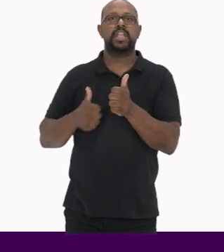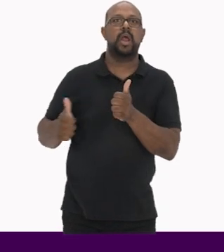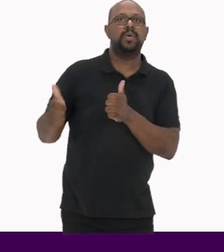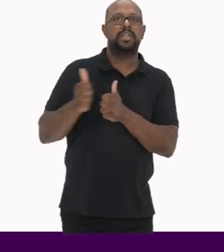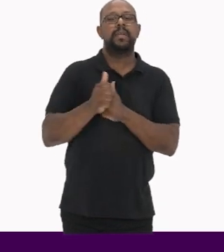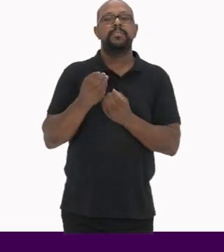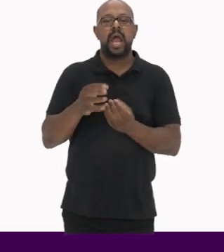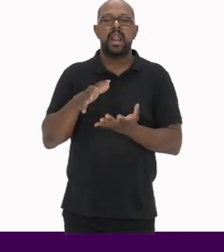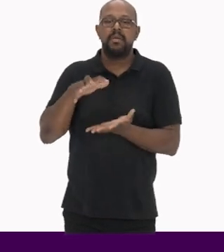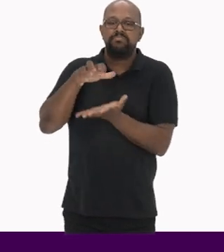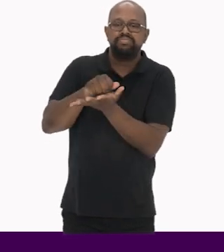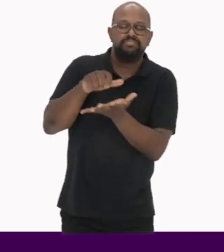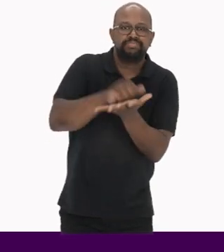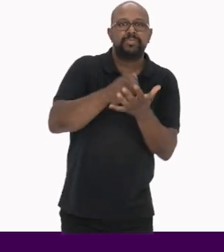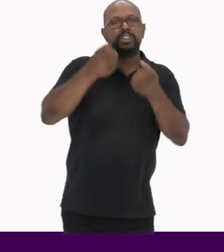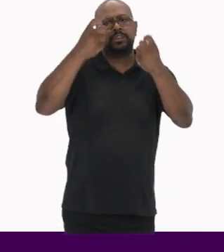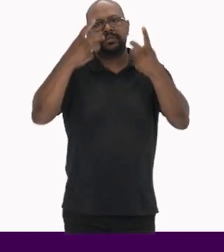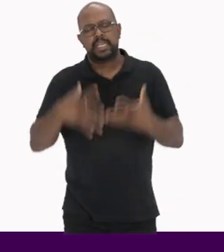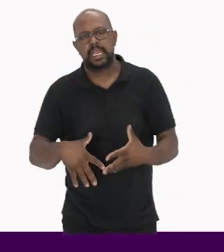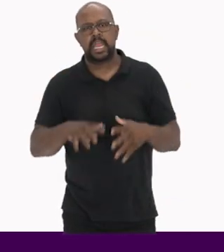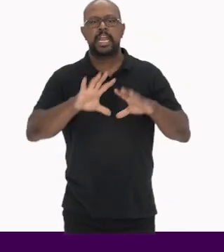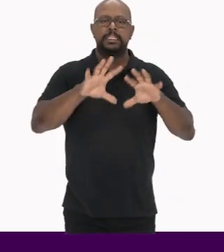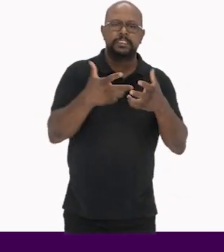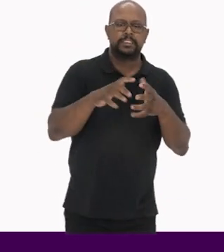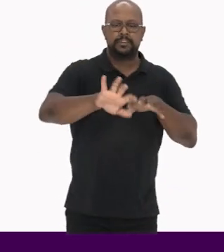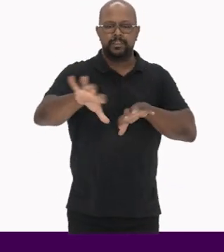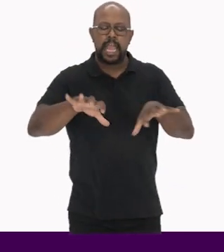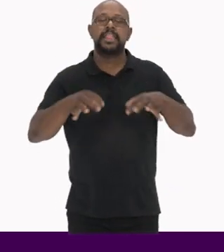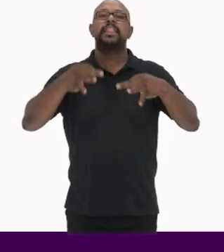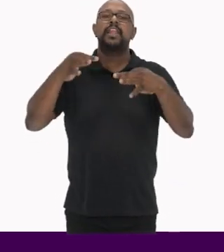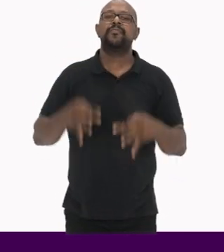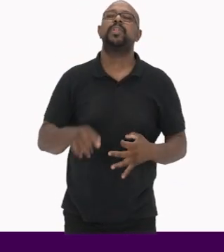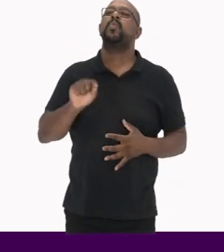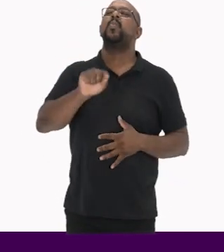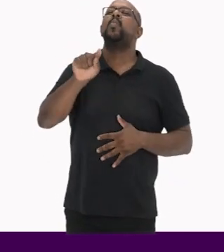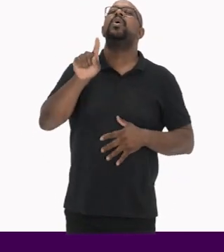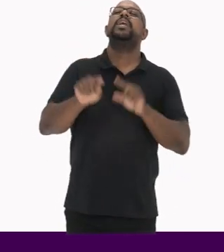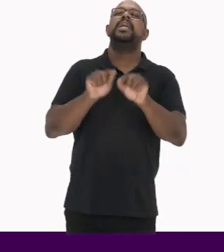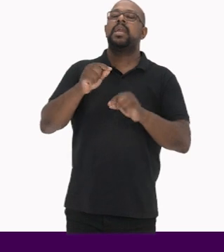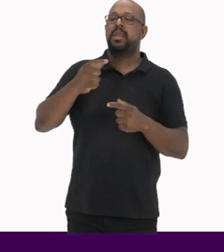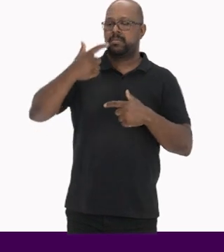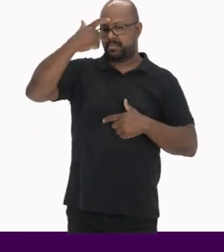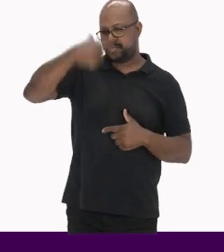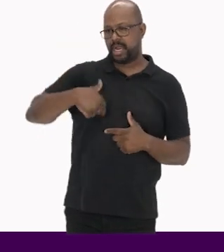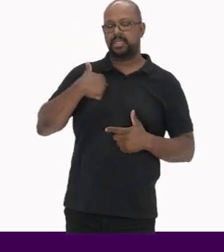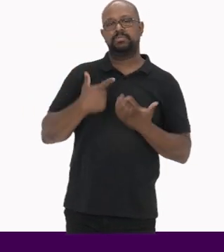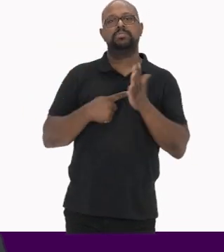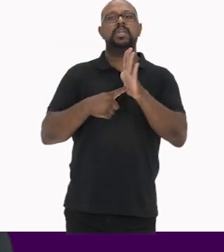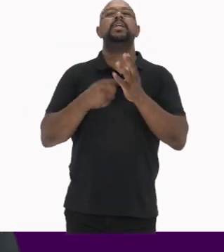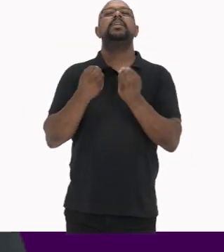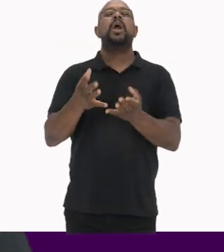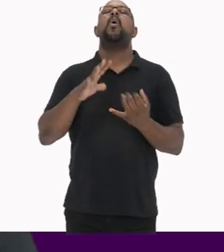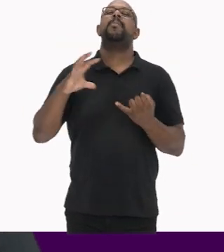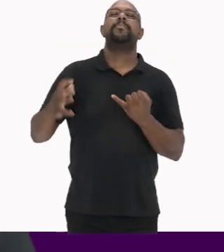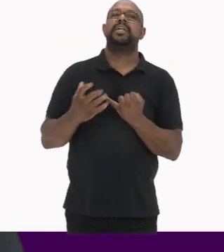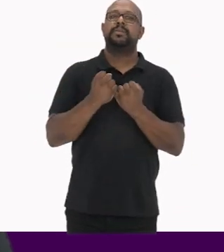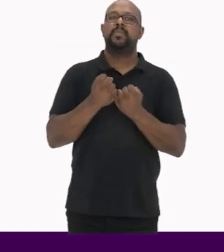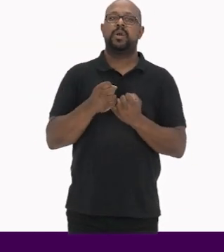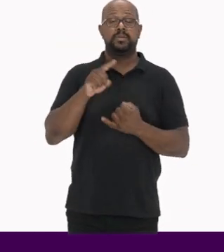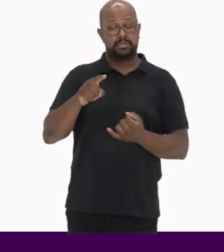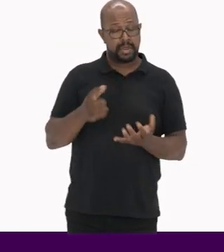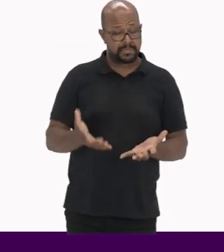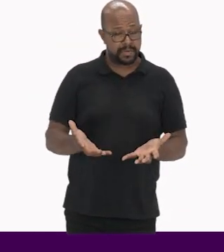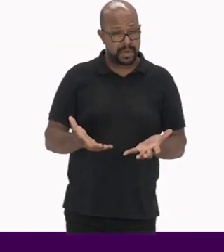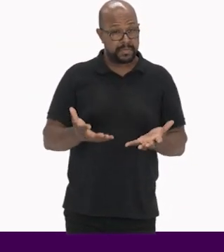para inventariar, descrever, classificar e definir O que lhe discerne e lhe afeta como patrimônio